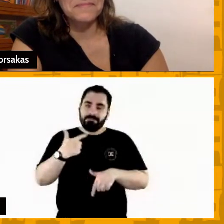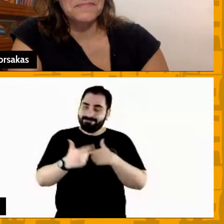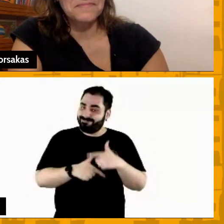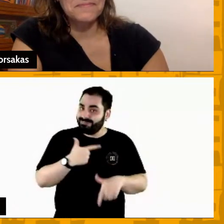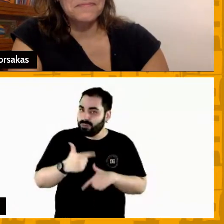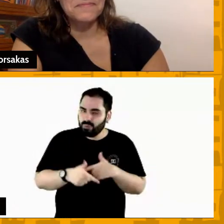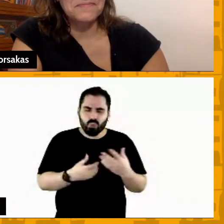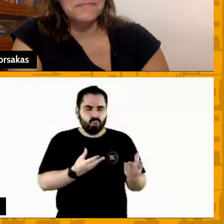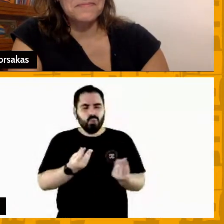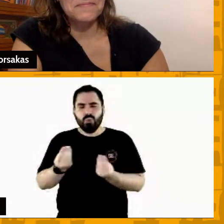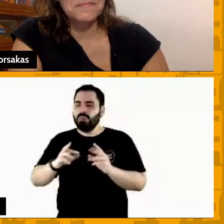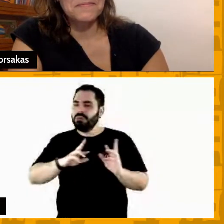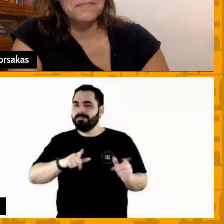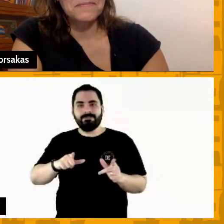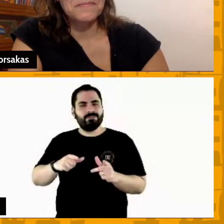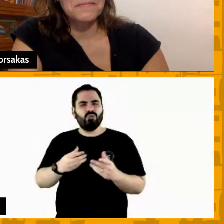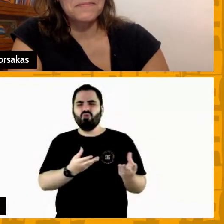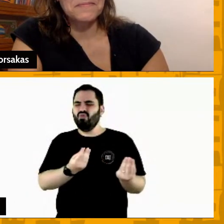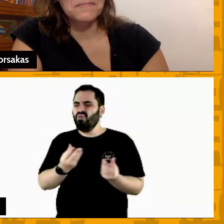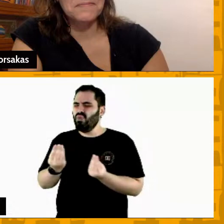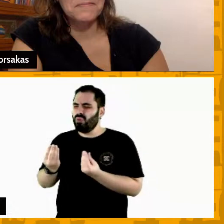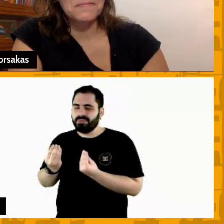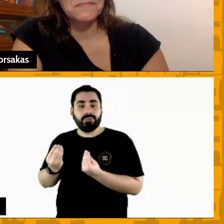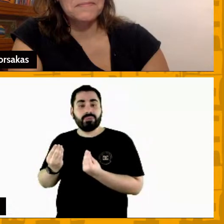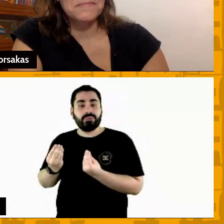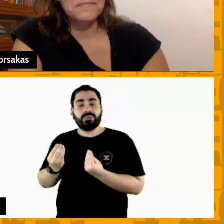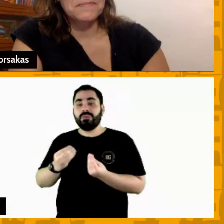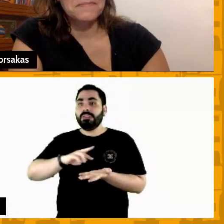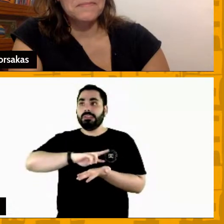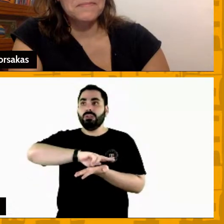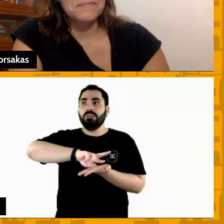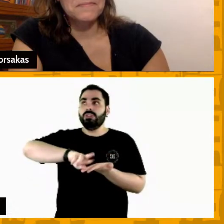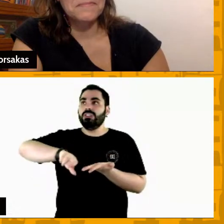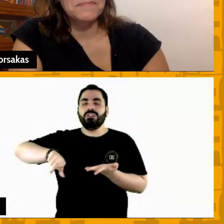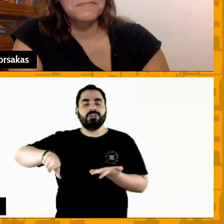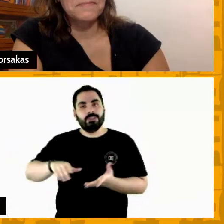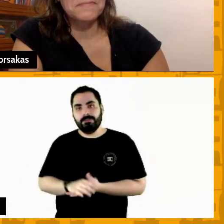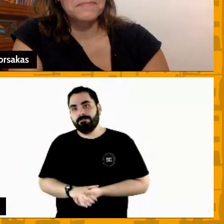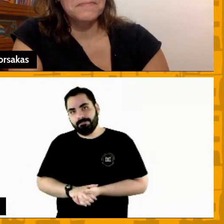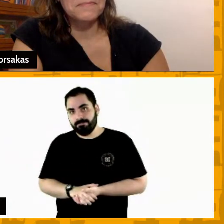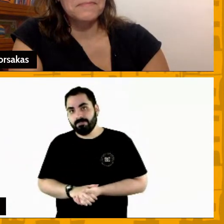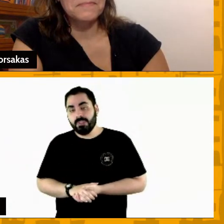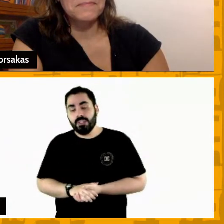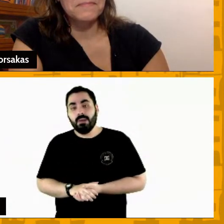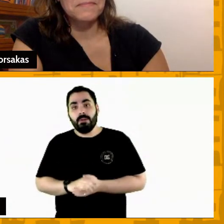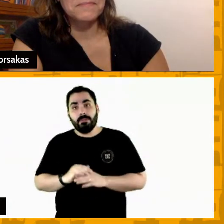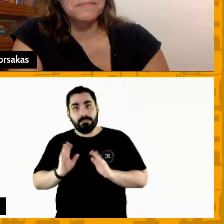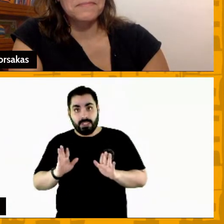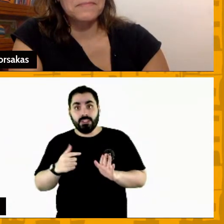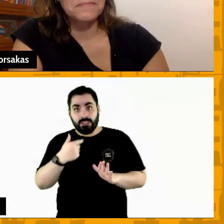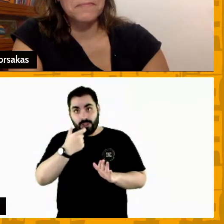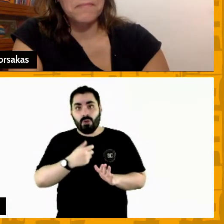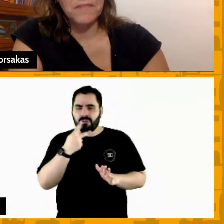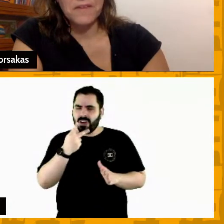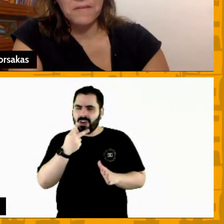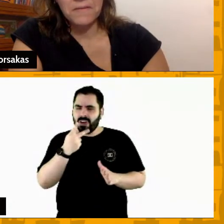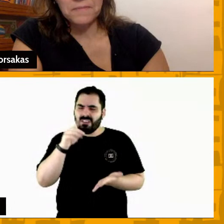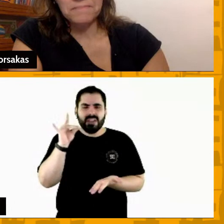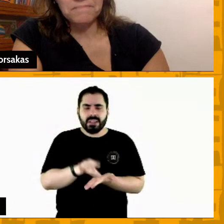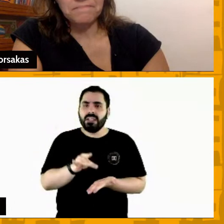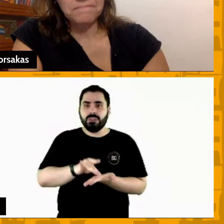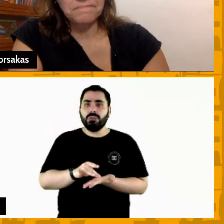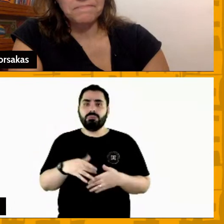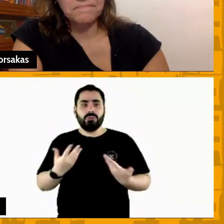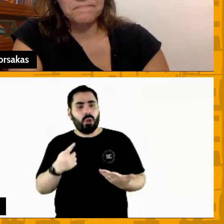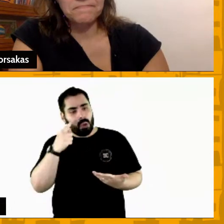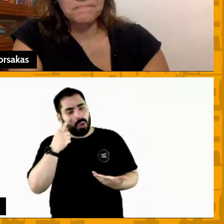multidisciplinar que envolve muita coisa e eu procuro ser o mais sincero possível ó tivemos jogamos mal